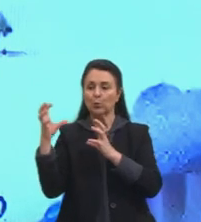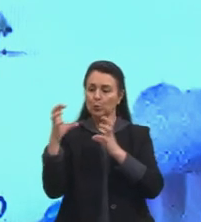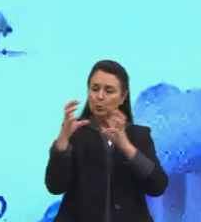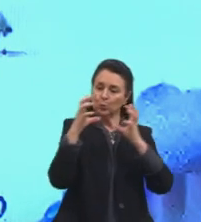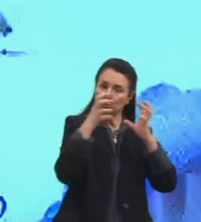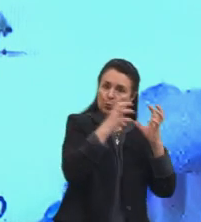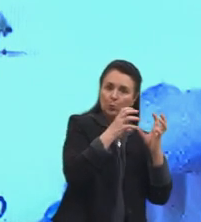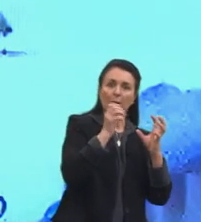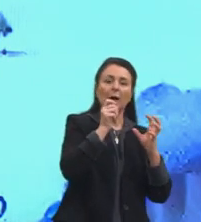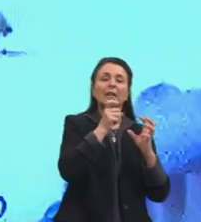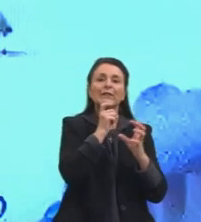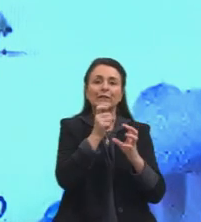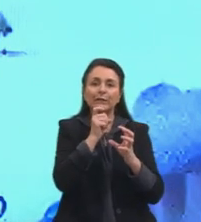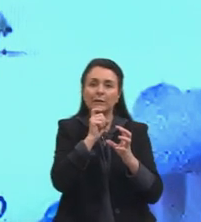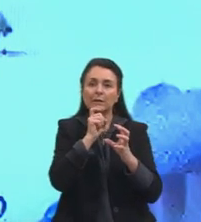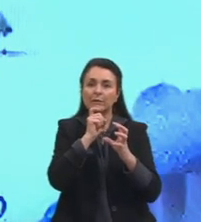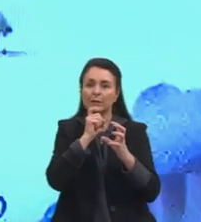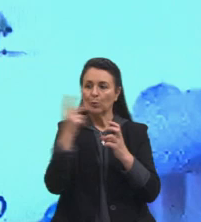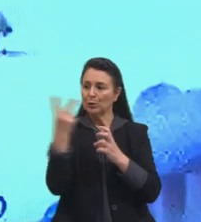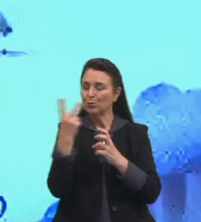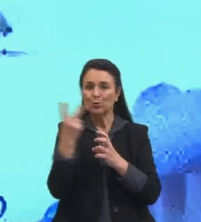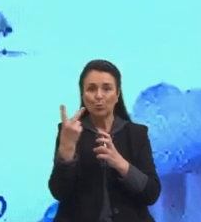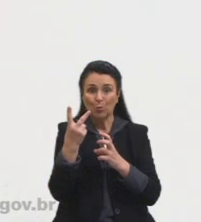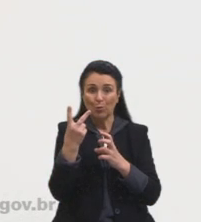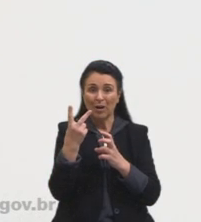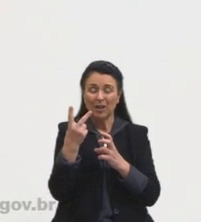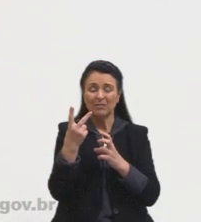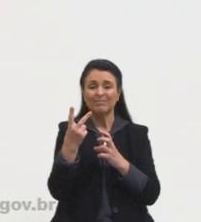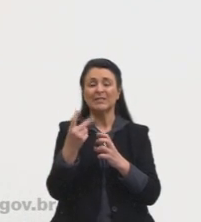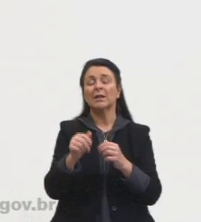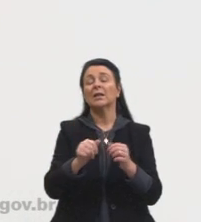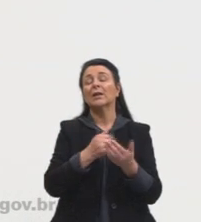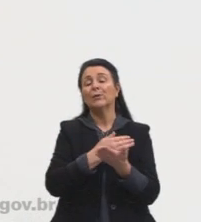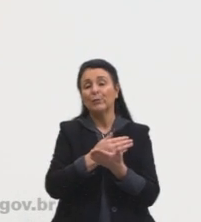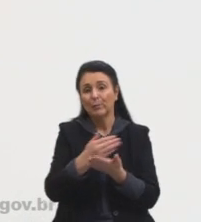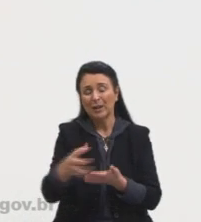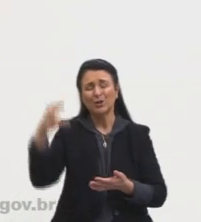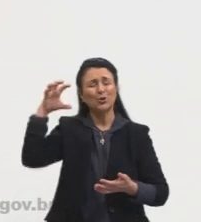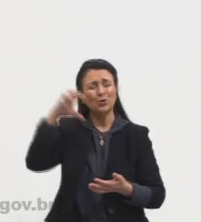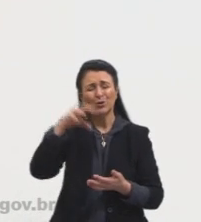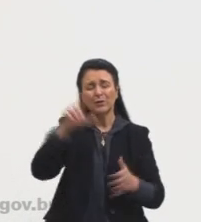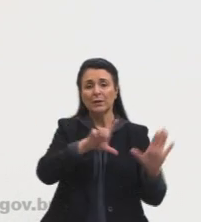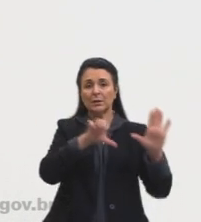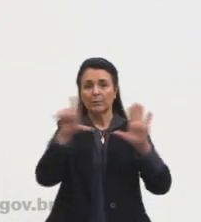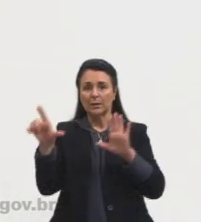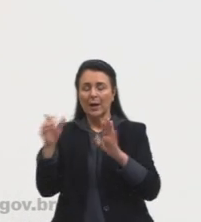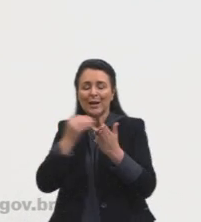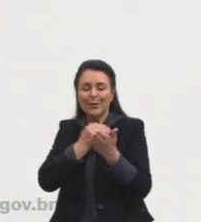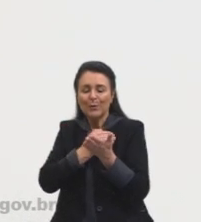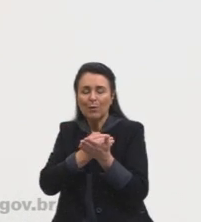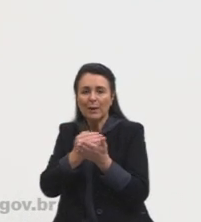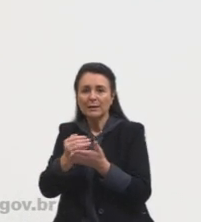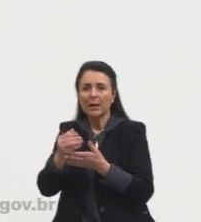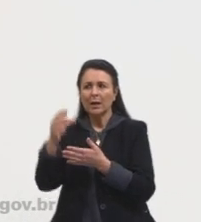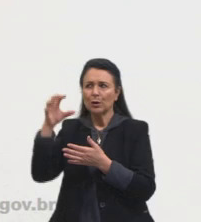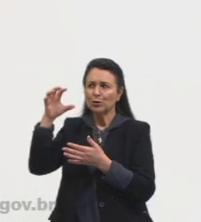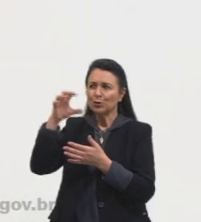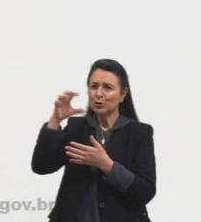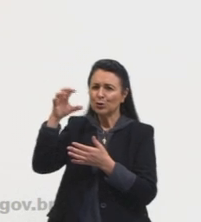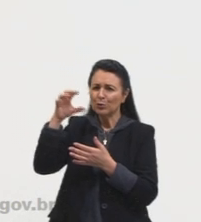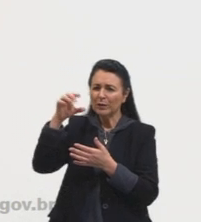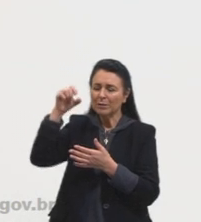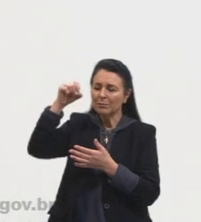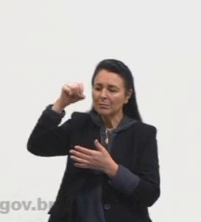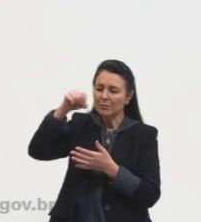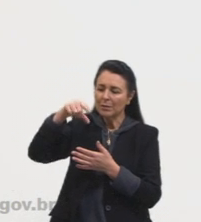uma ajuda de uma outra massa de ar, então dura semanas. E aqui vai formar, ó, a famosa garoa. Aquela chuva fina, que